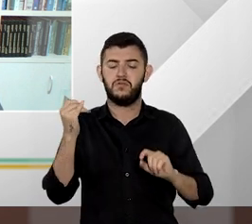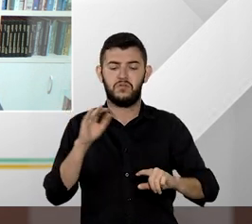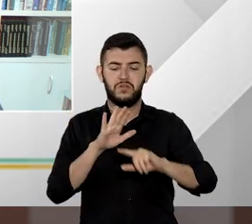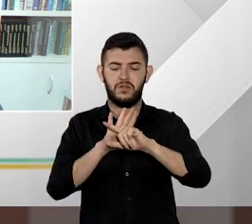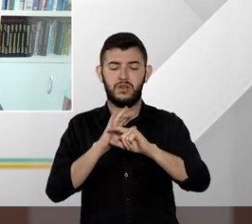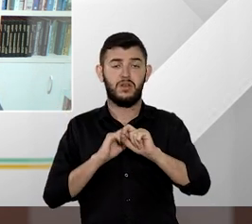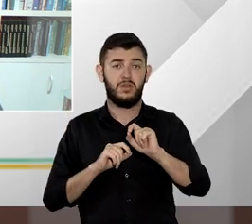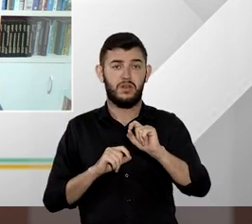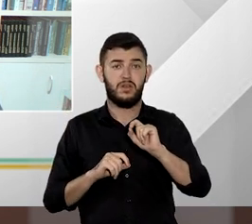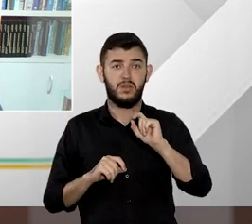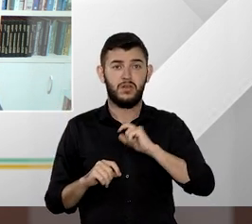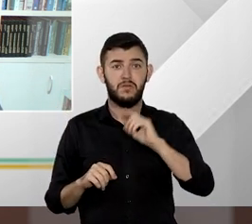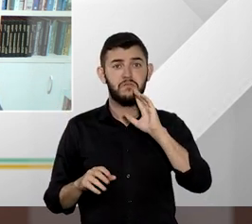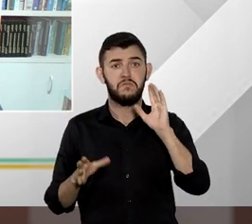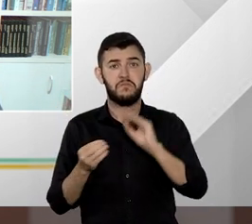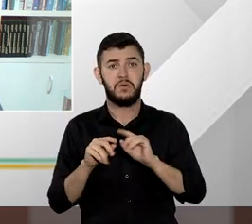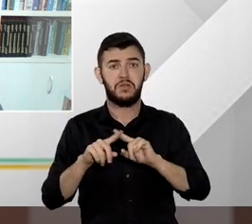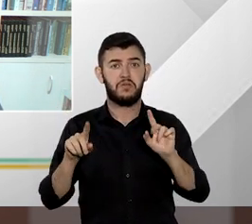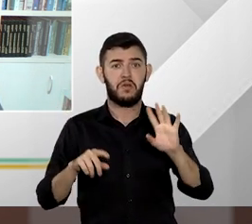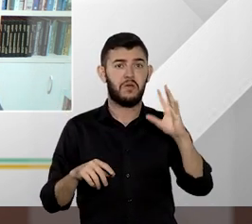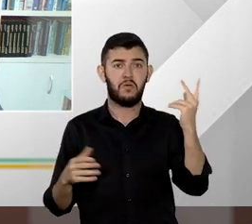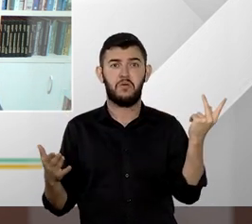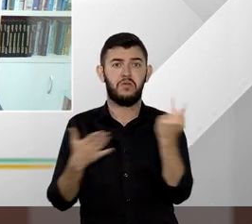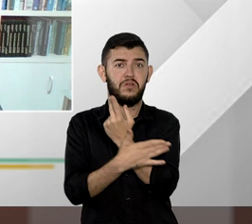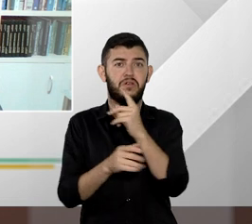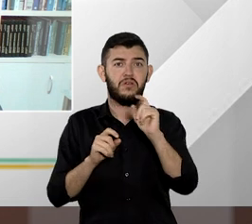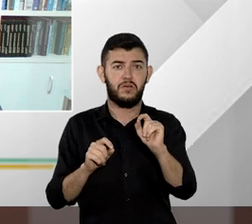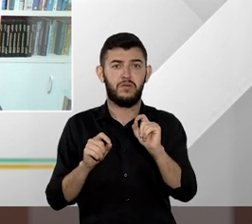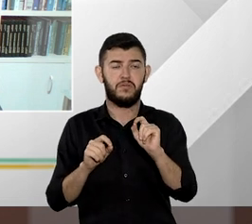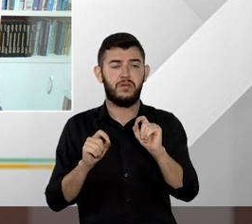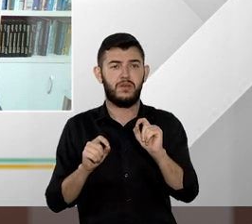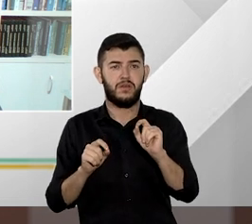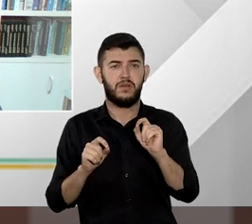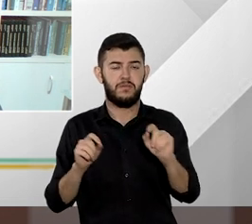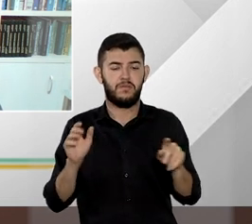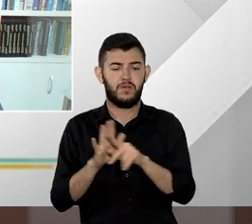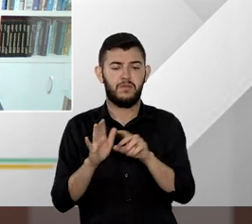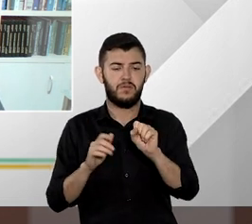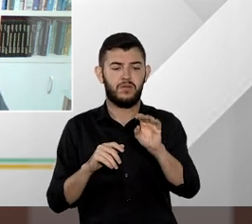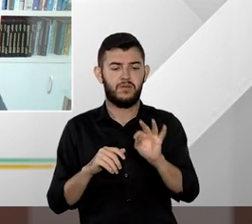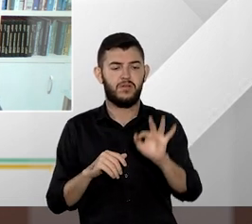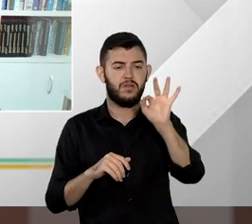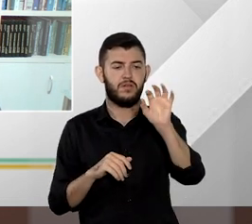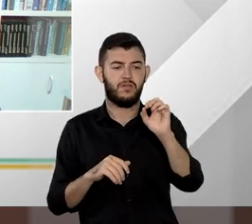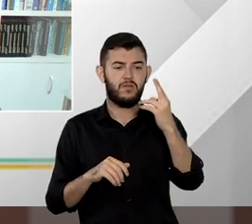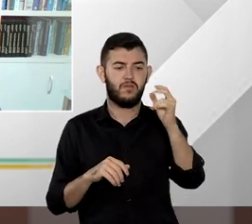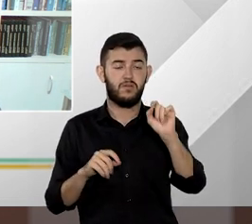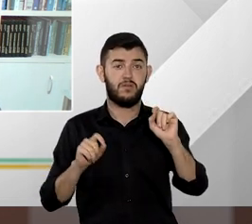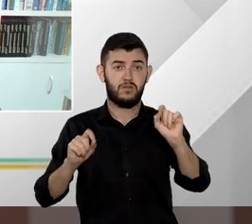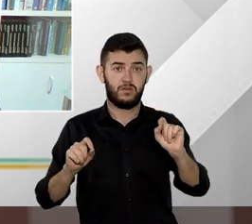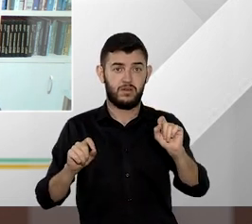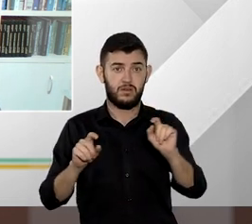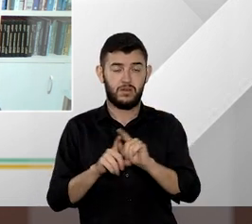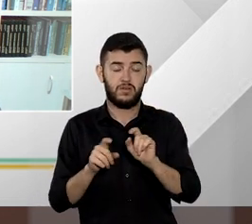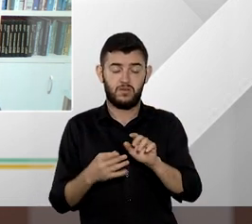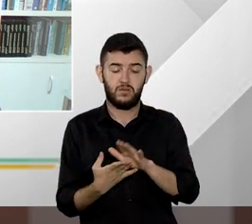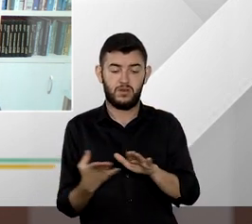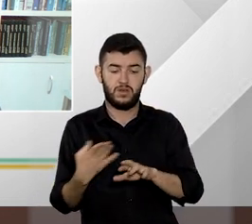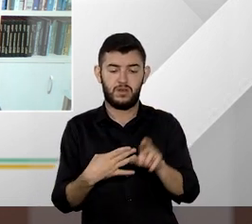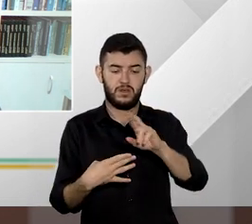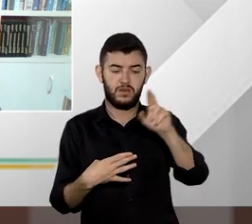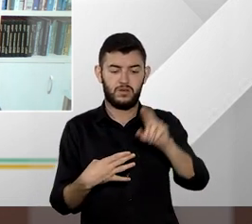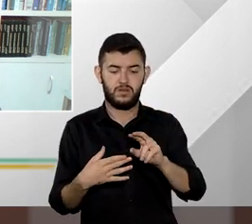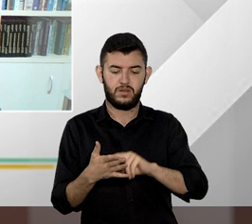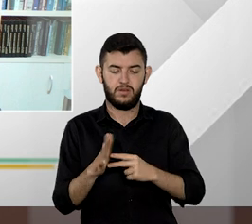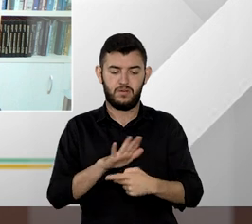o mesmo não ocorreu na repercussão geral para o STF e no requisito do recurso de revista que é a transcendência para o